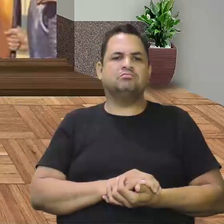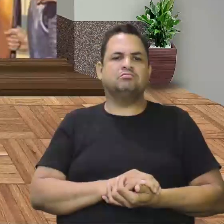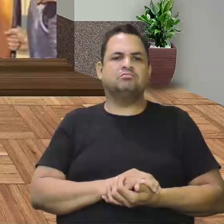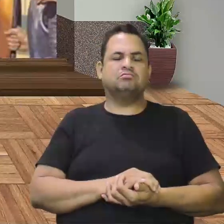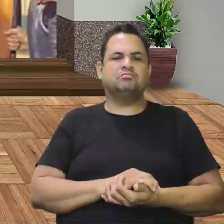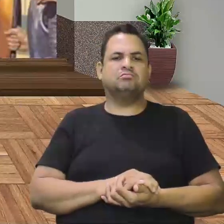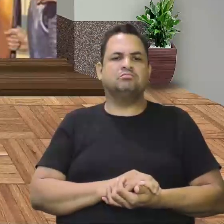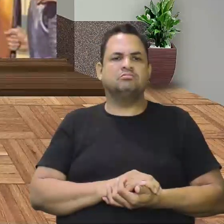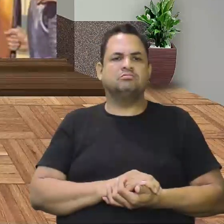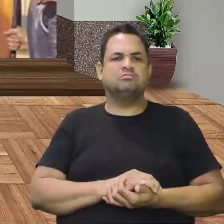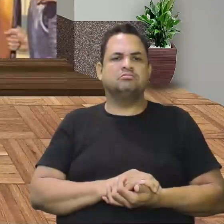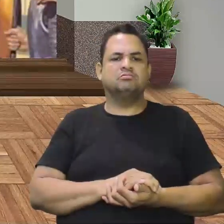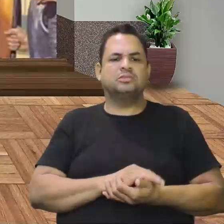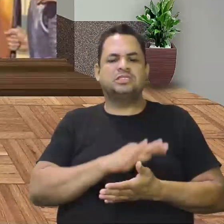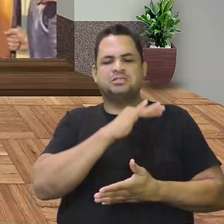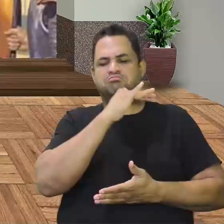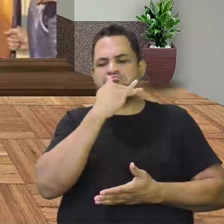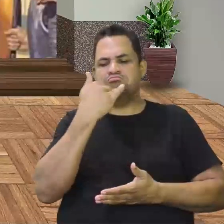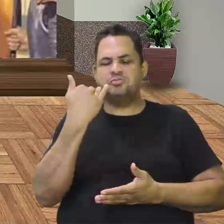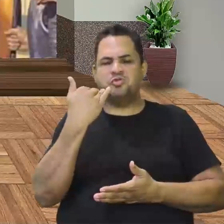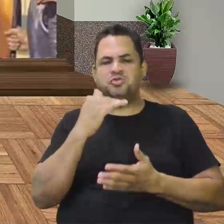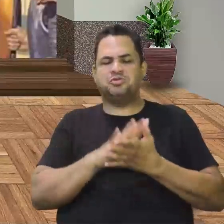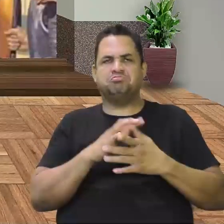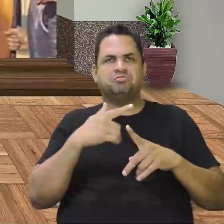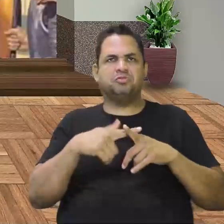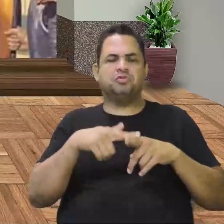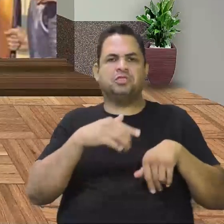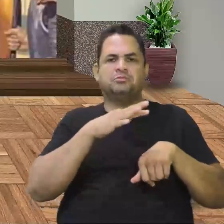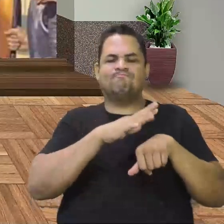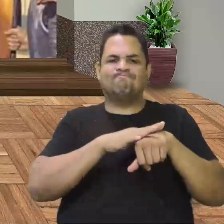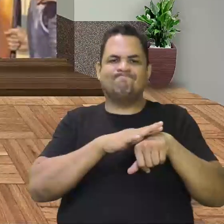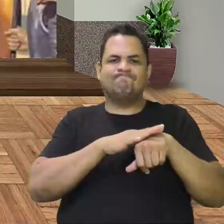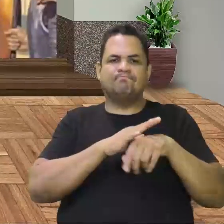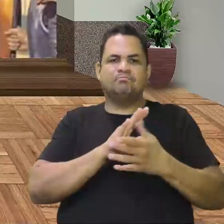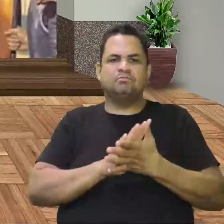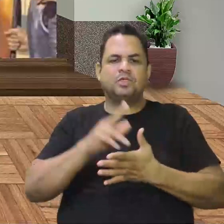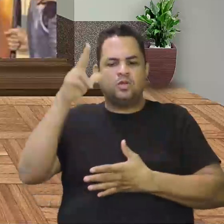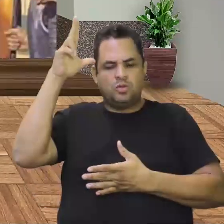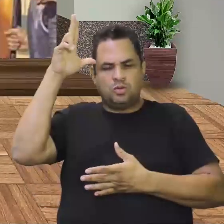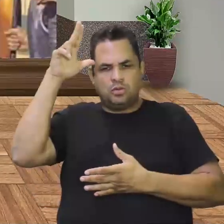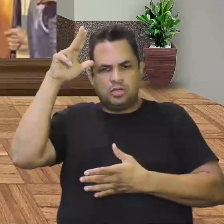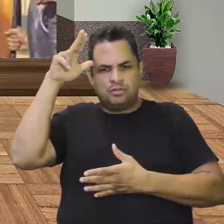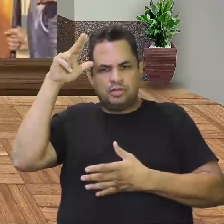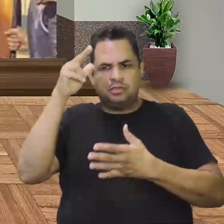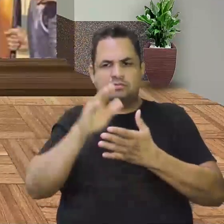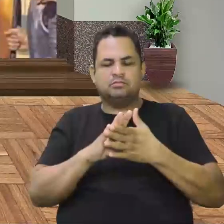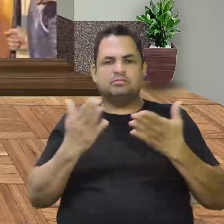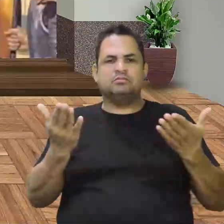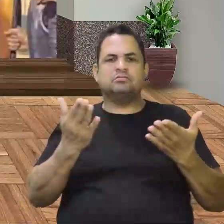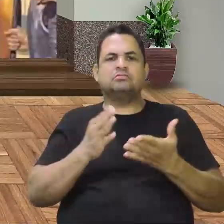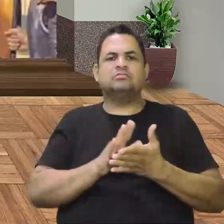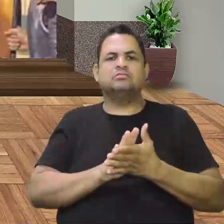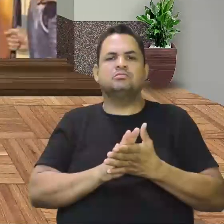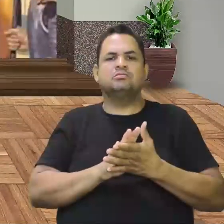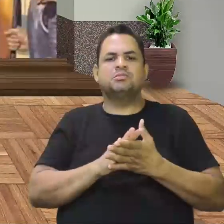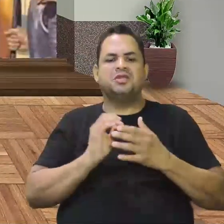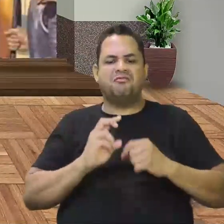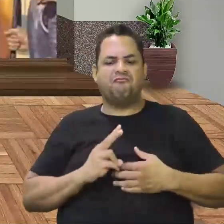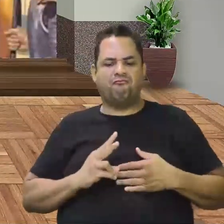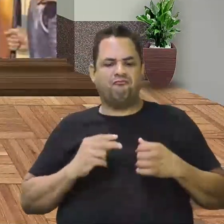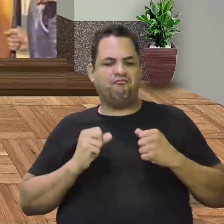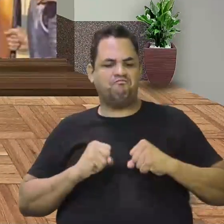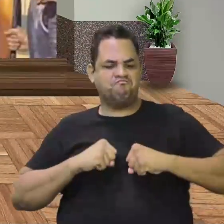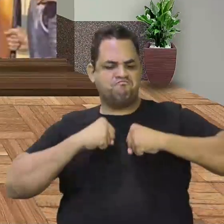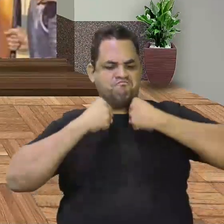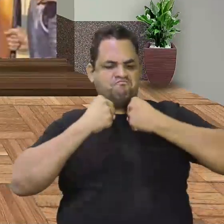Essa dizimação pela doença. E o cavalo? O cavalo era algo imponente. Imagine